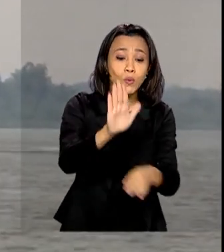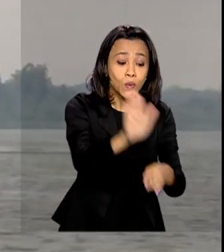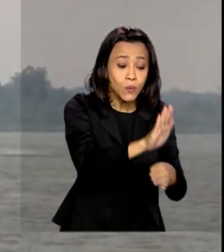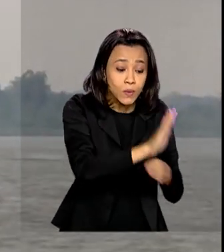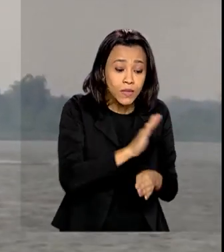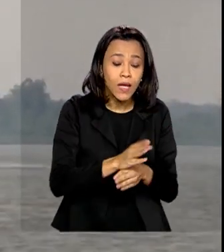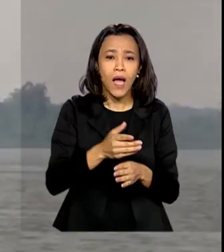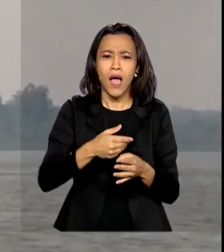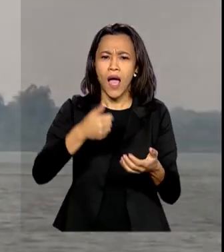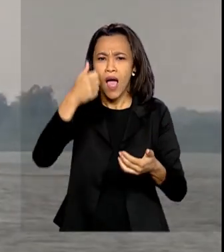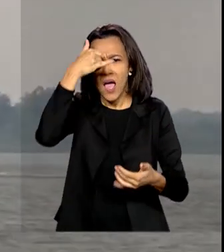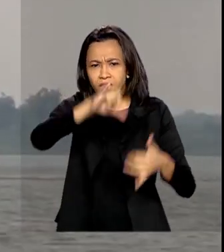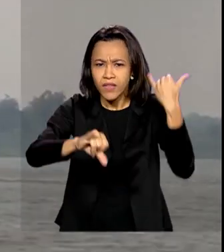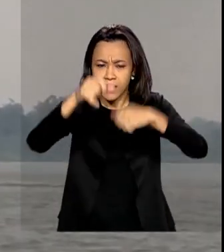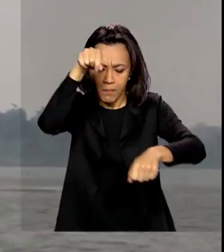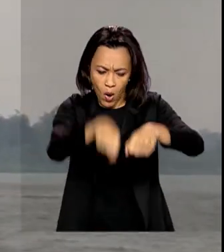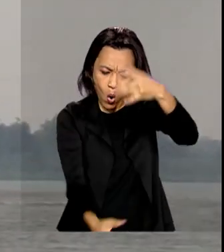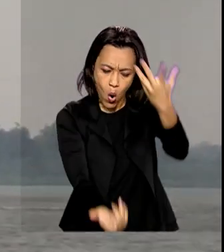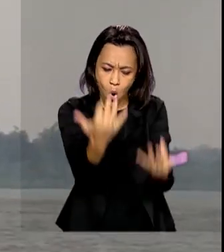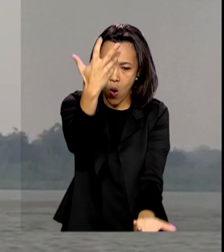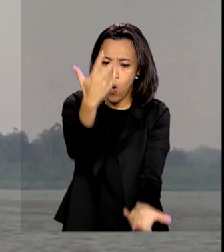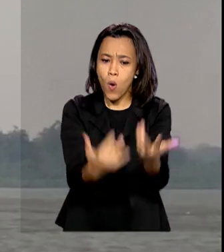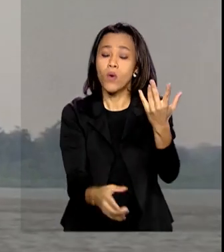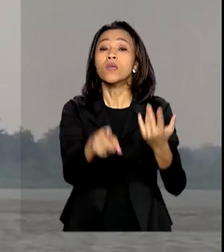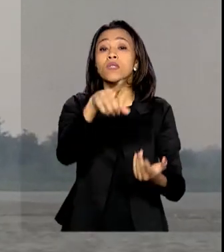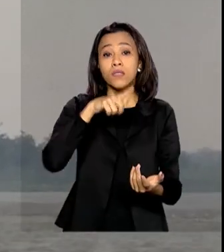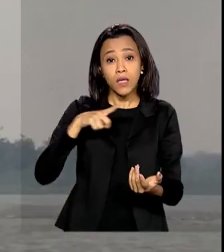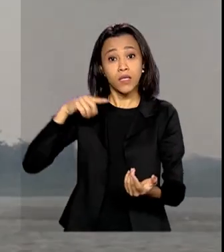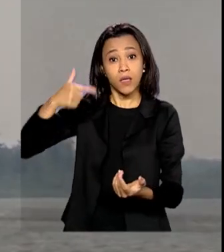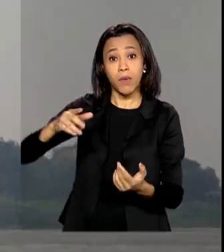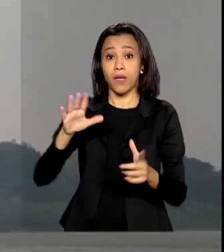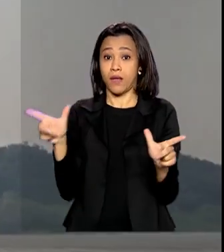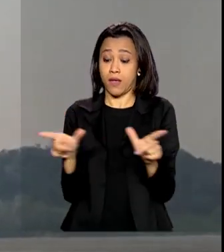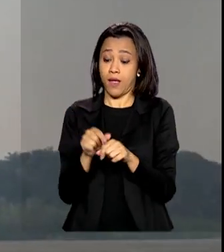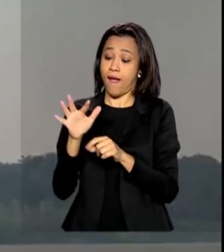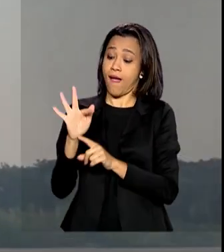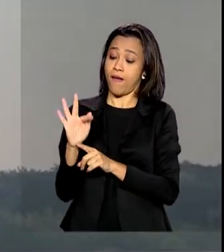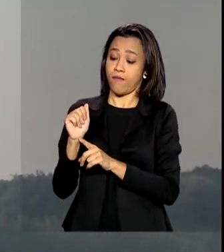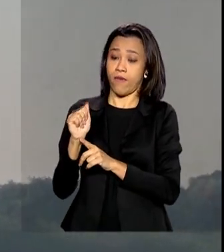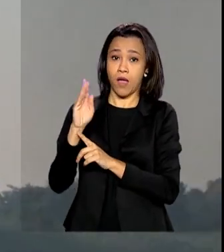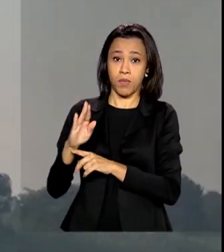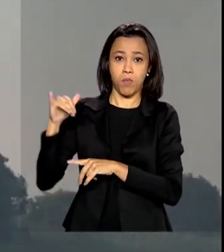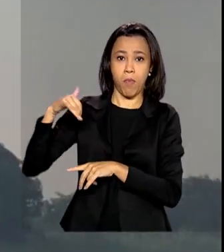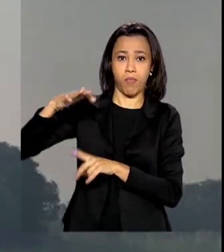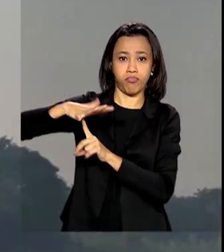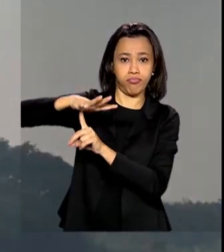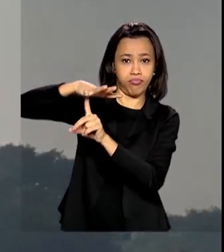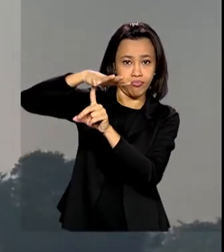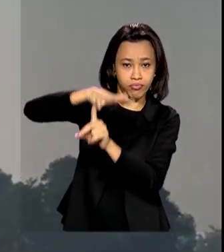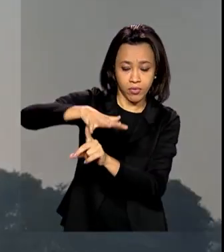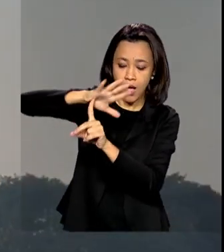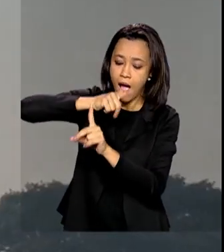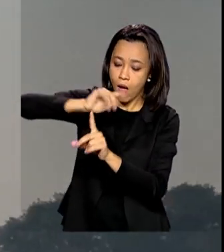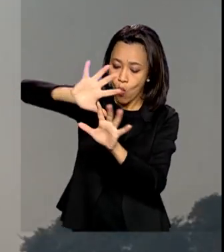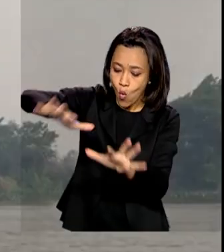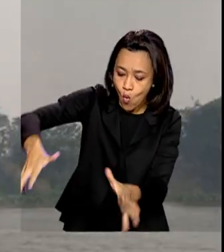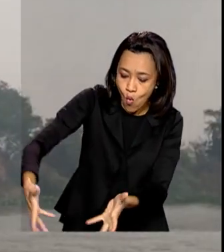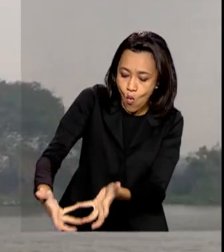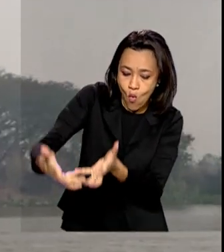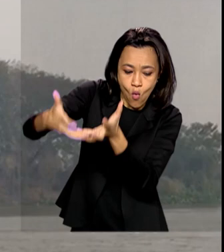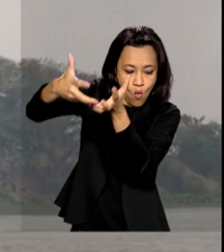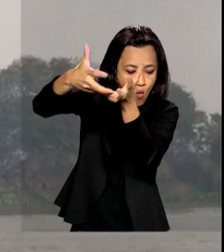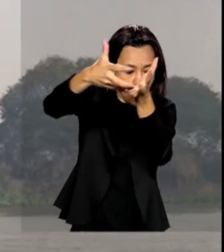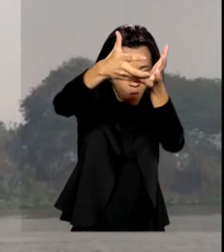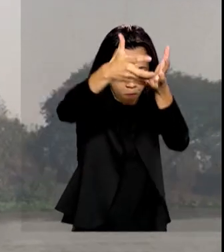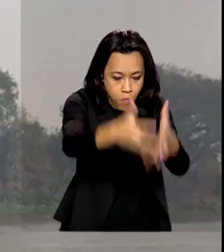Uma aeronave da Força Aérea Brasileira realiza lançamentos de água para apagar o fogo. Para organizar a operação,